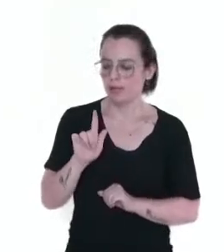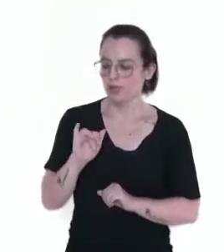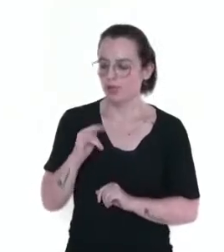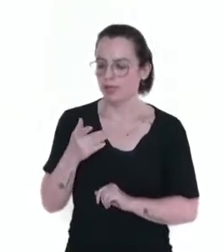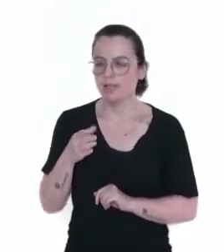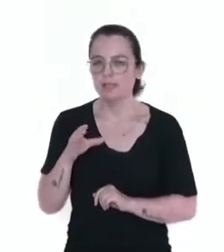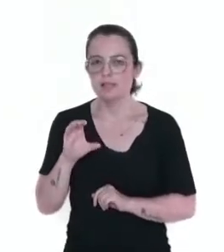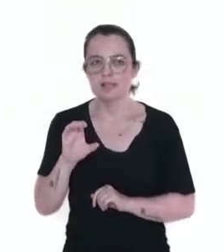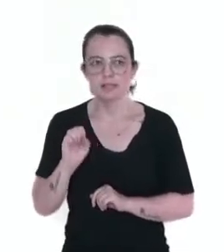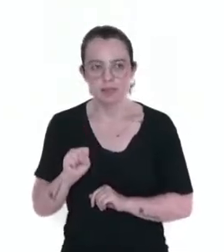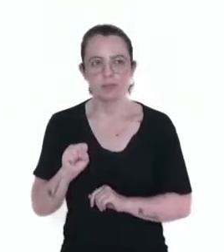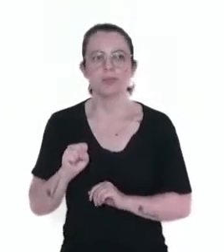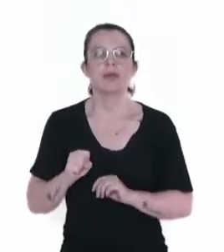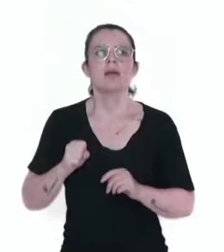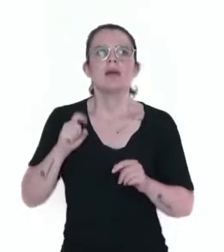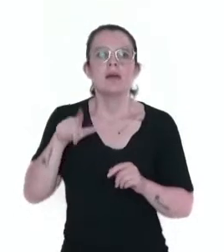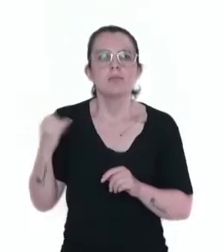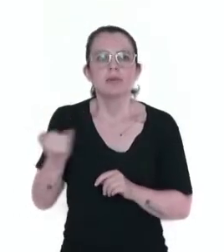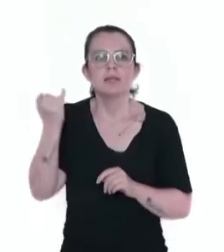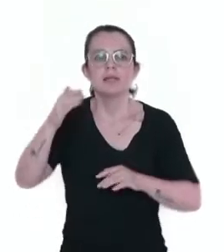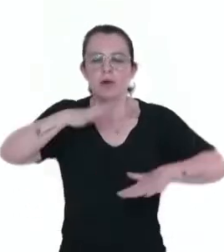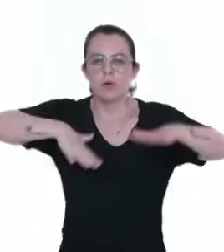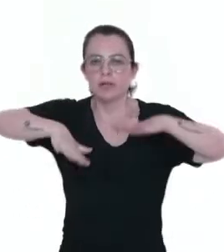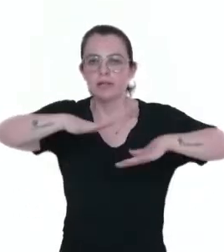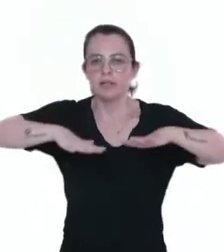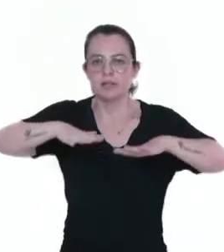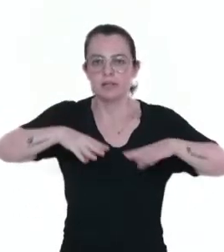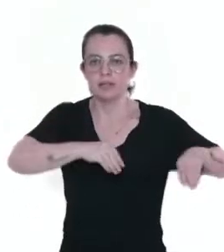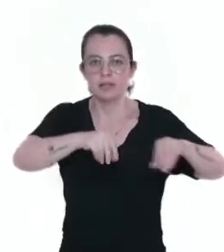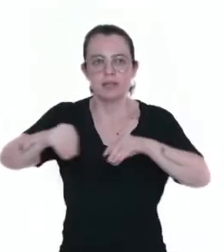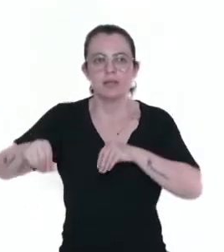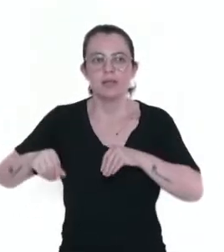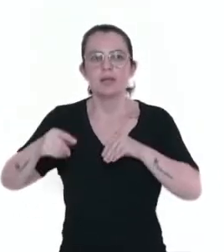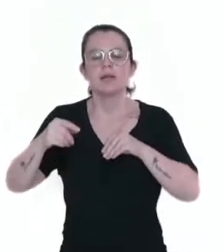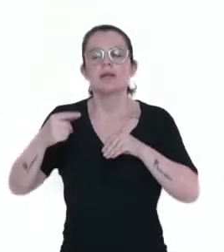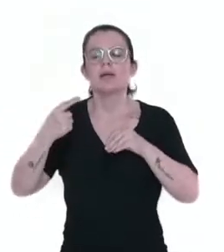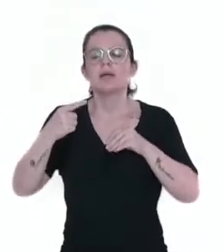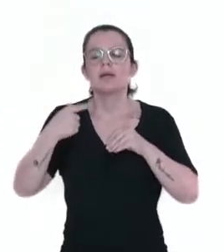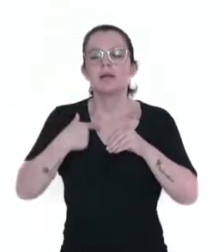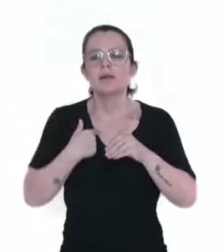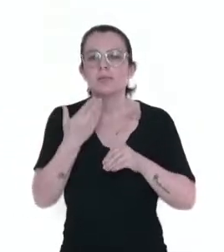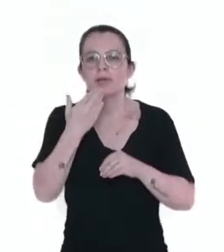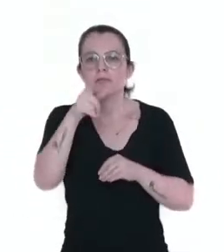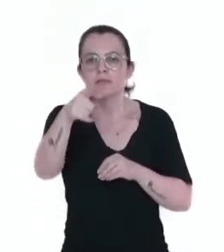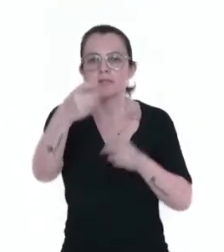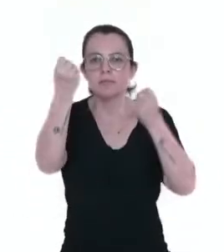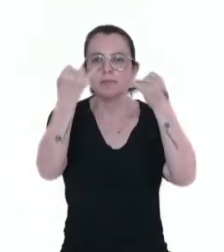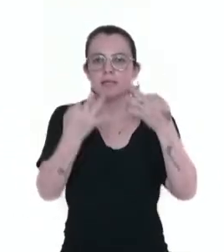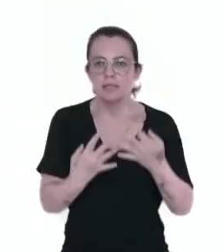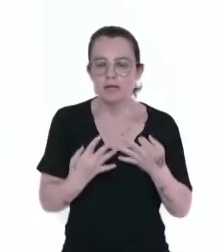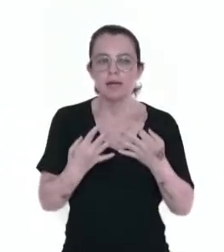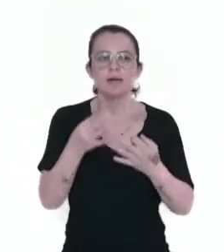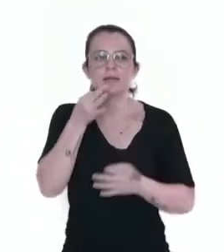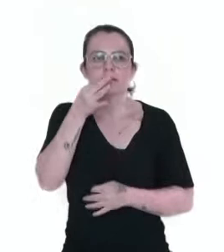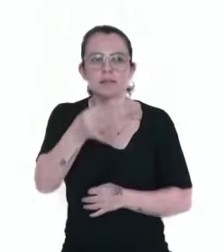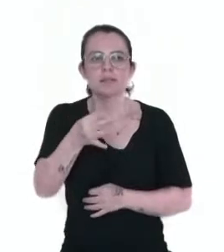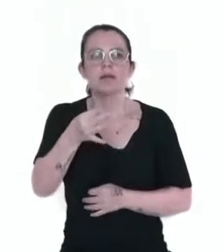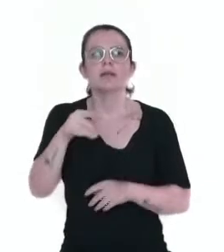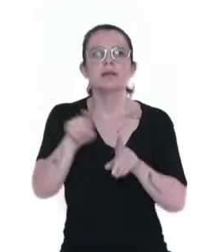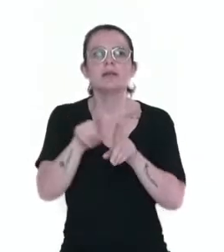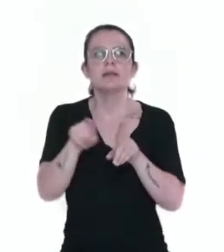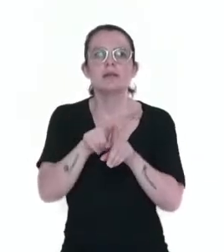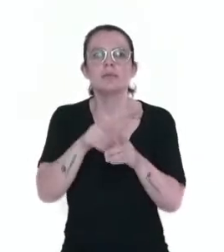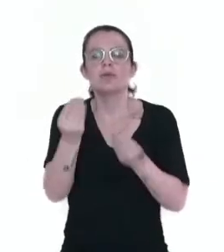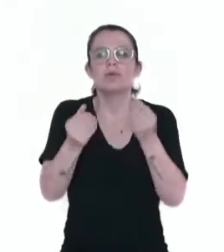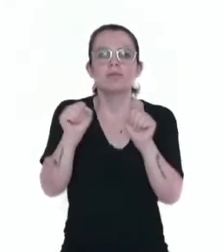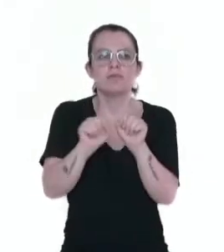importante para organizar o território? Explique os critérios e finalidades da regionalização. E a outra